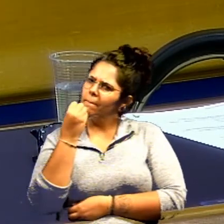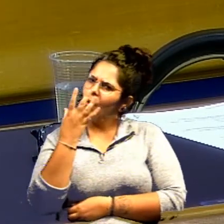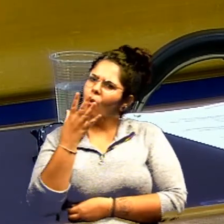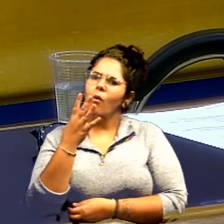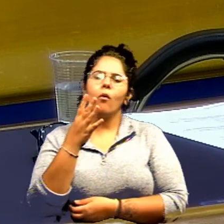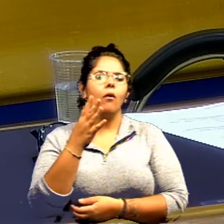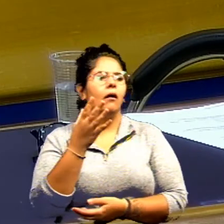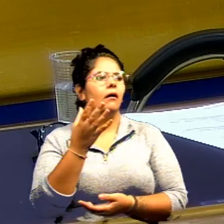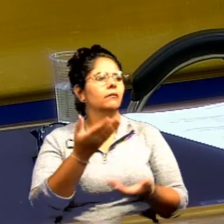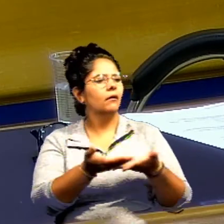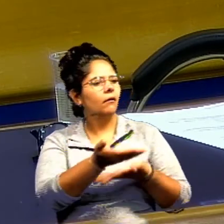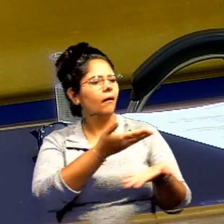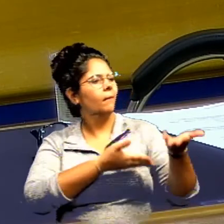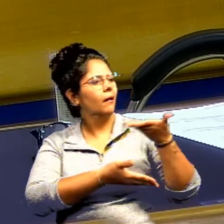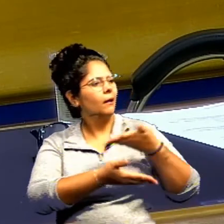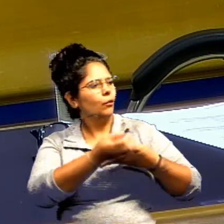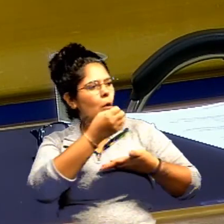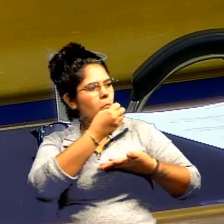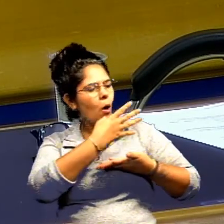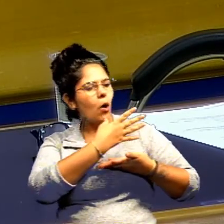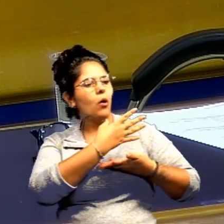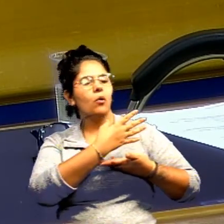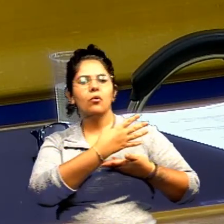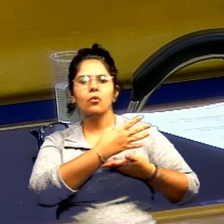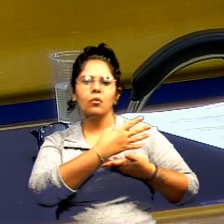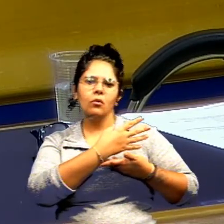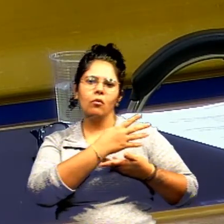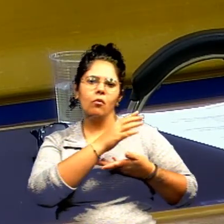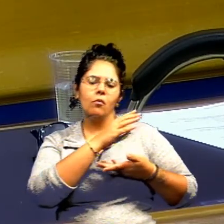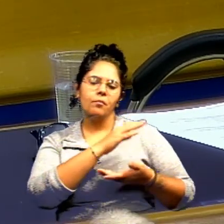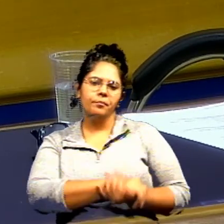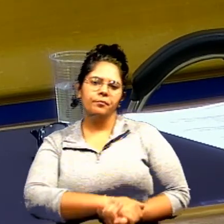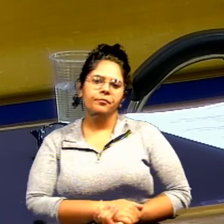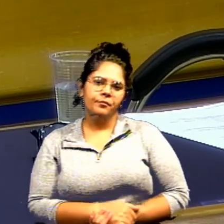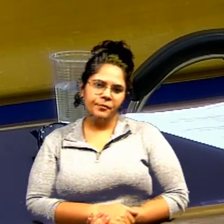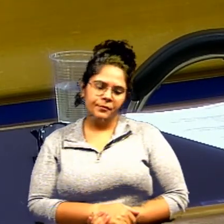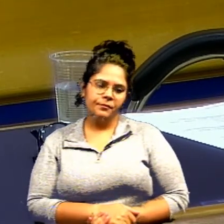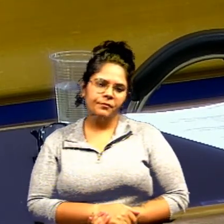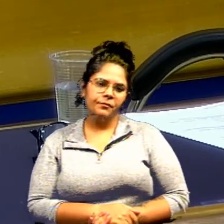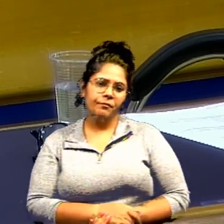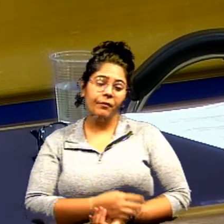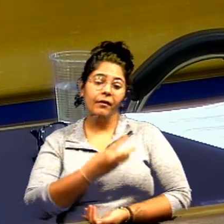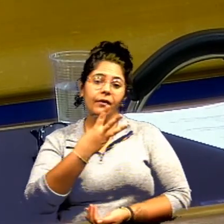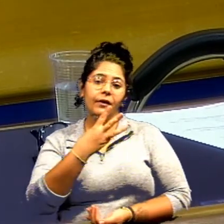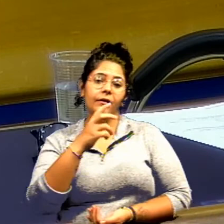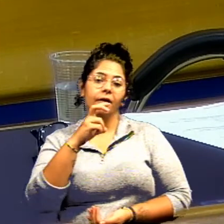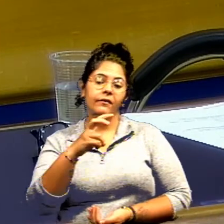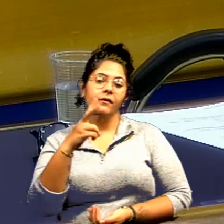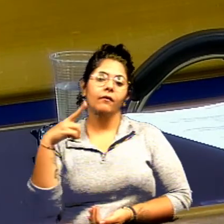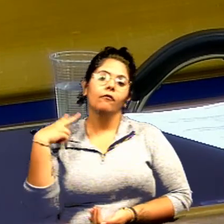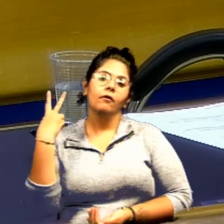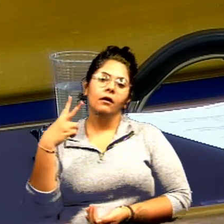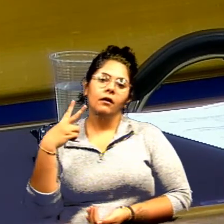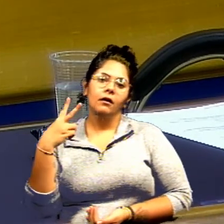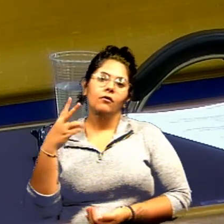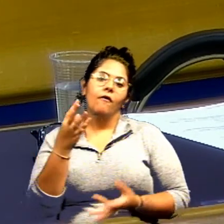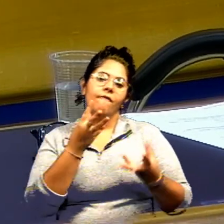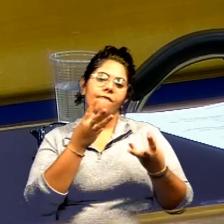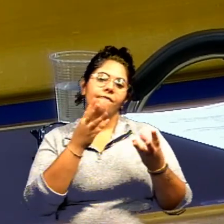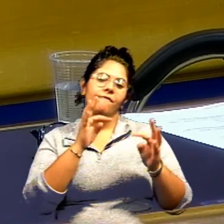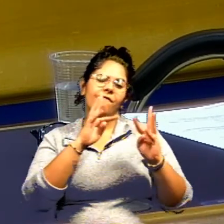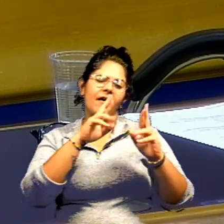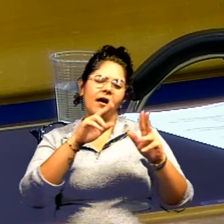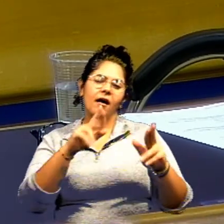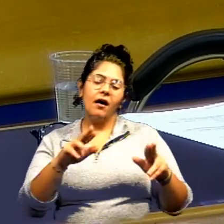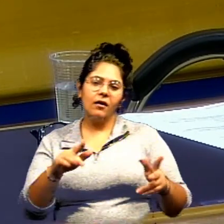tanta atenção sempre da mesma forma com tanta diplomacia 35 vereadores vários